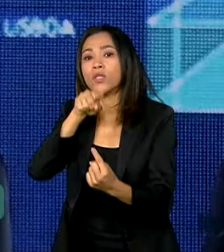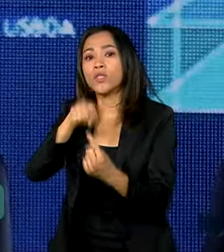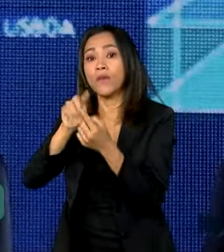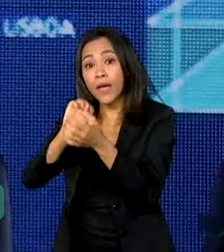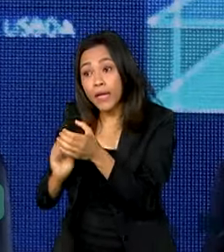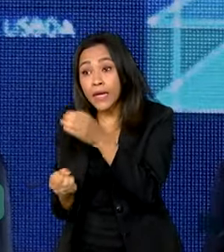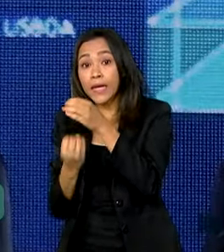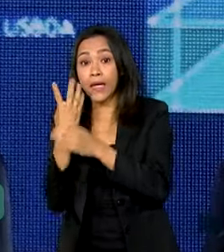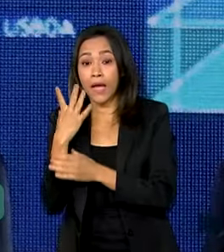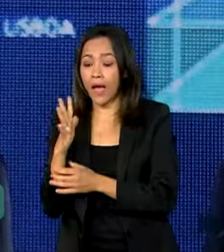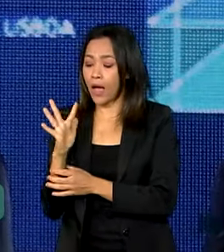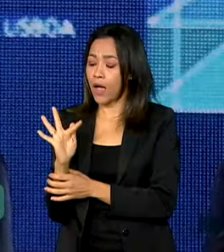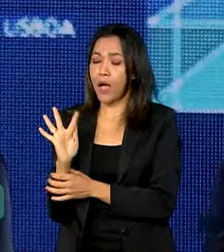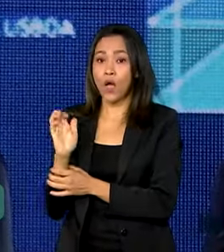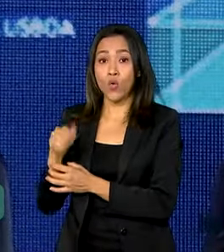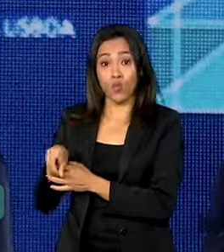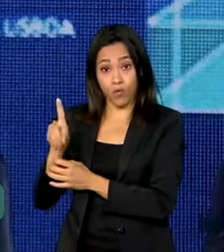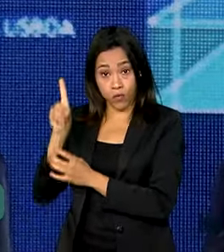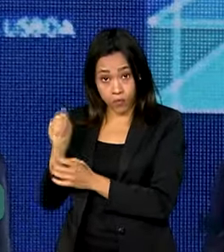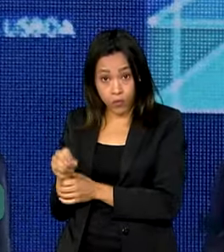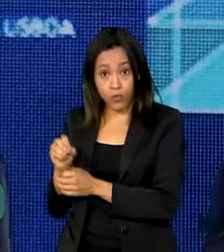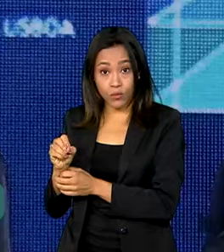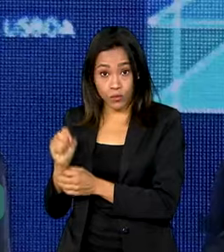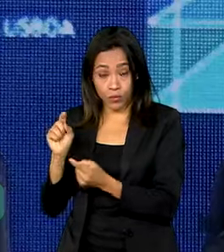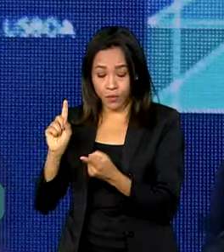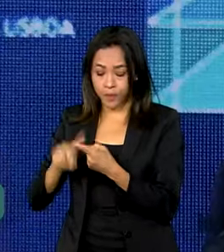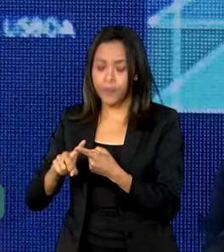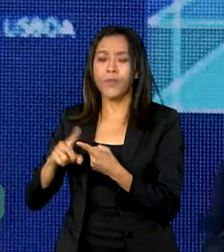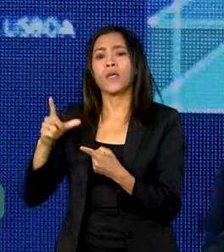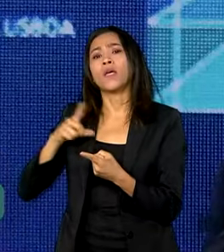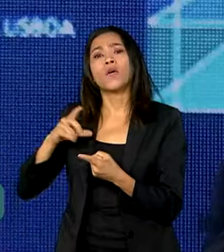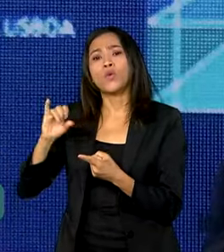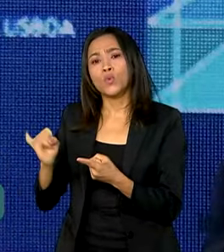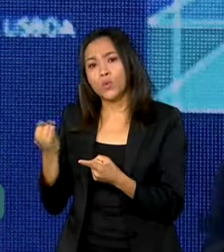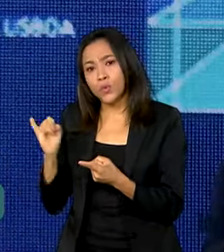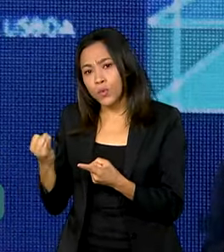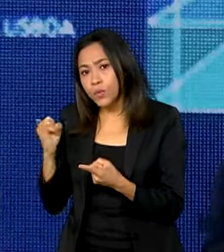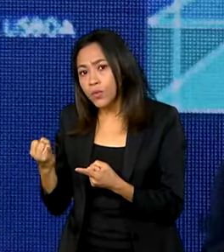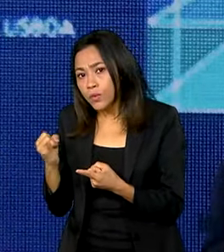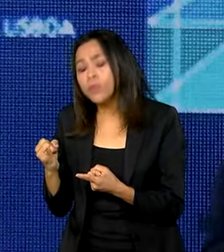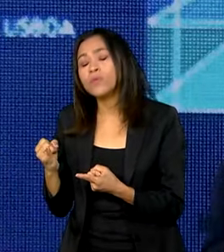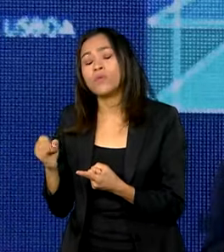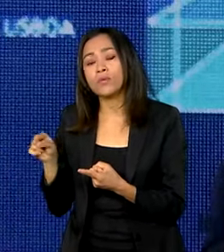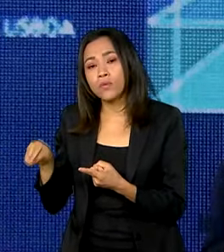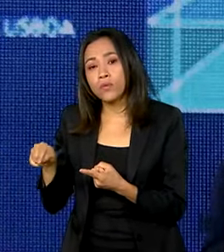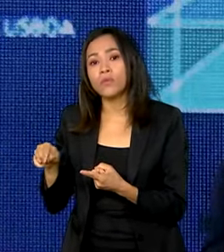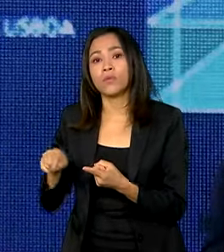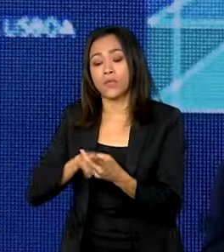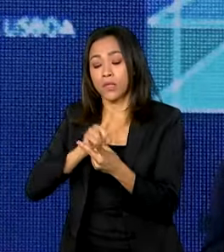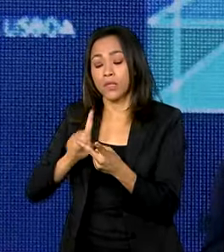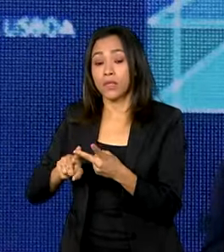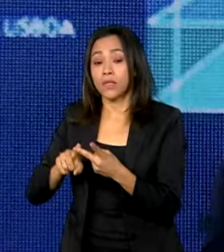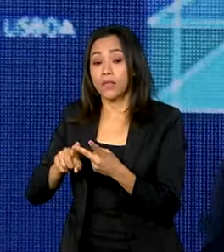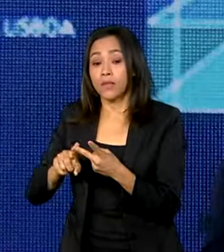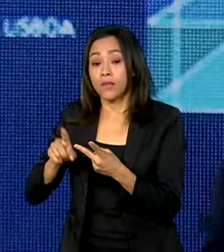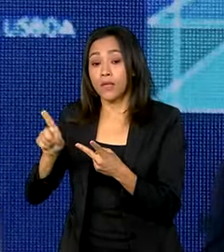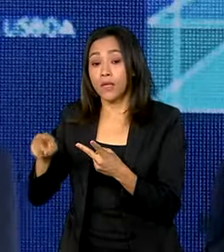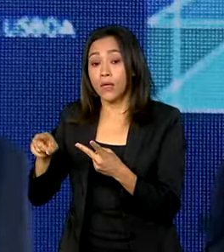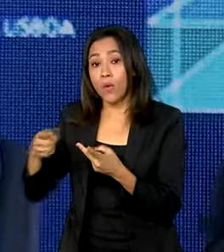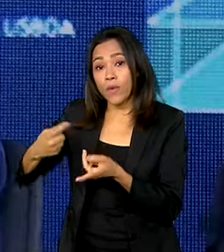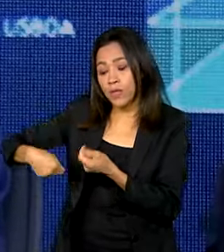capte a uma taxa de juro, empreste a uma taxa de juro maior e, com o spread dessa